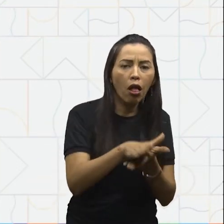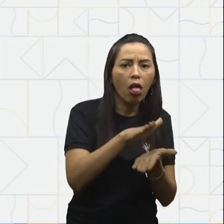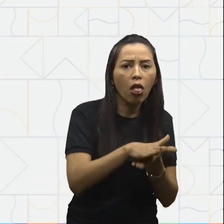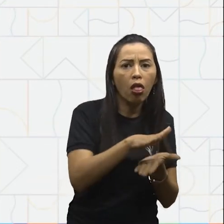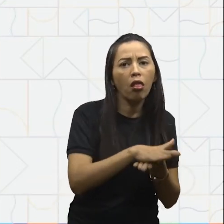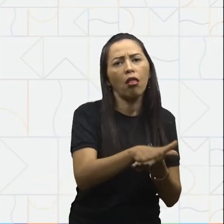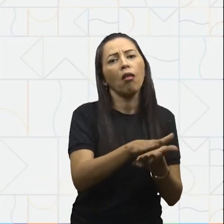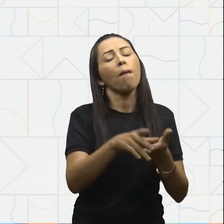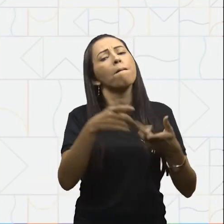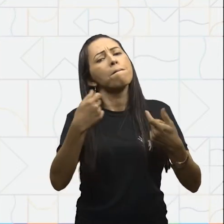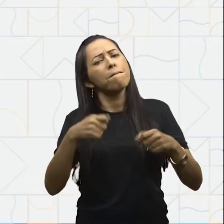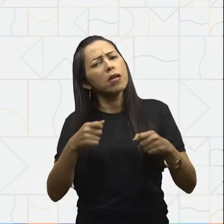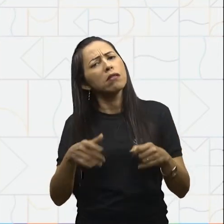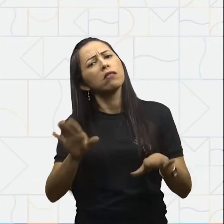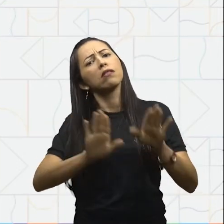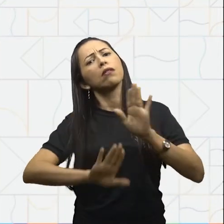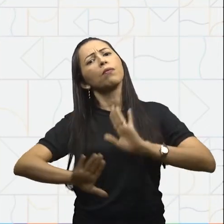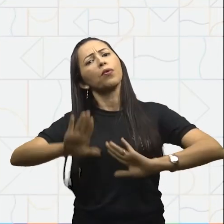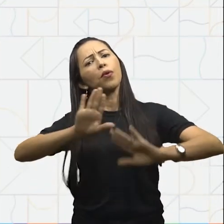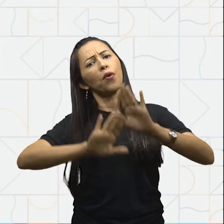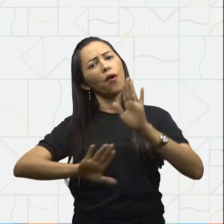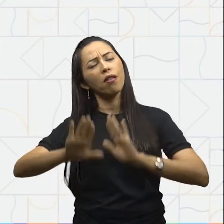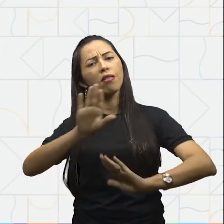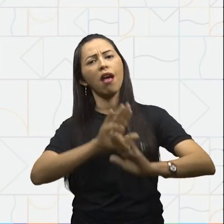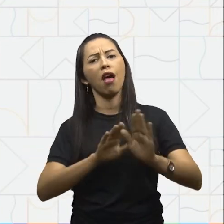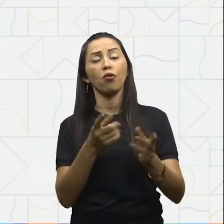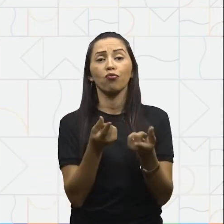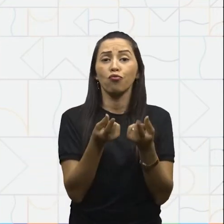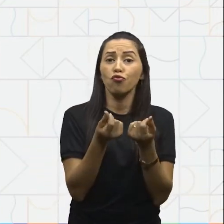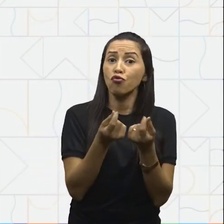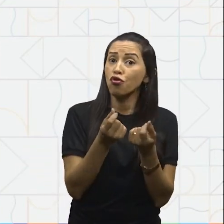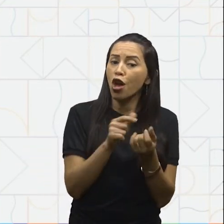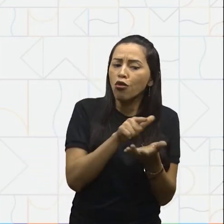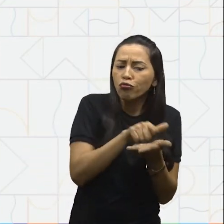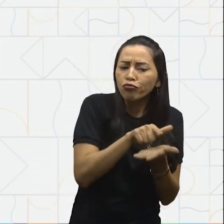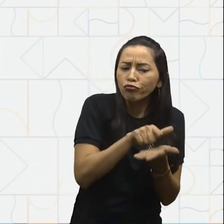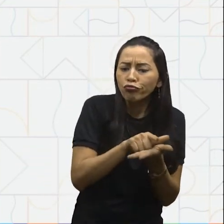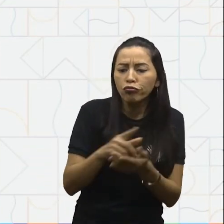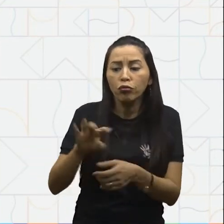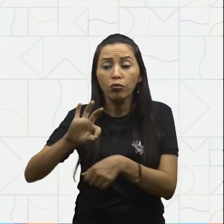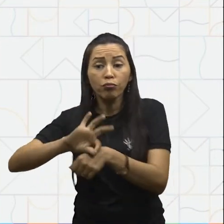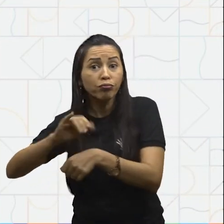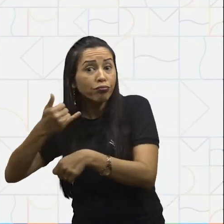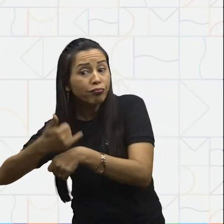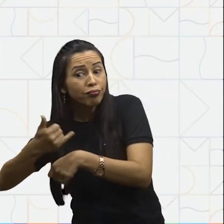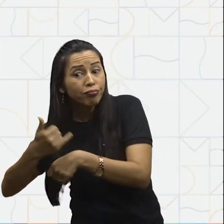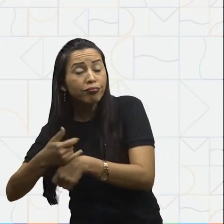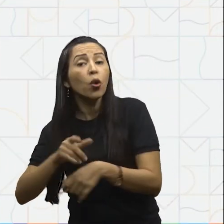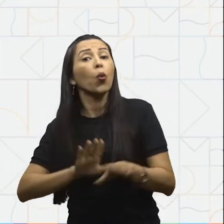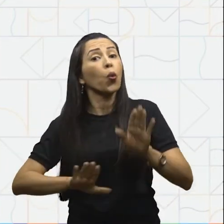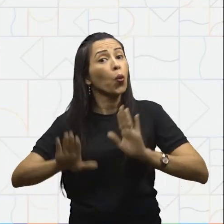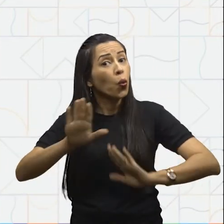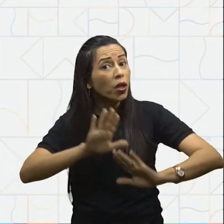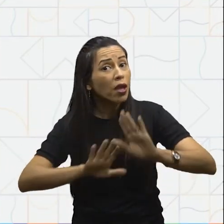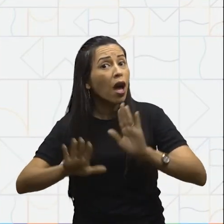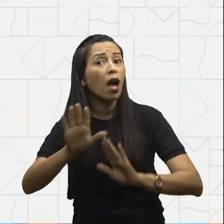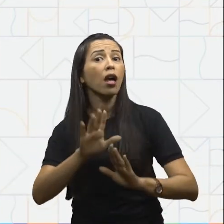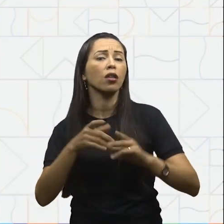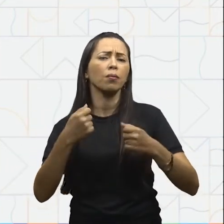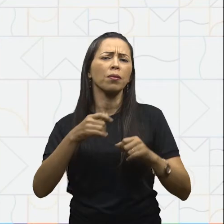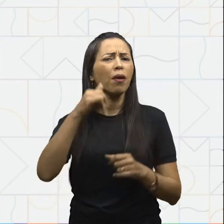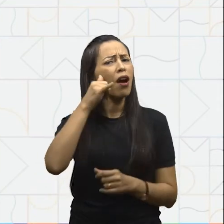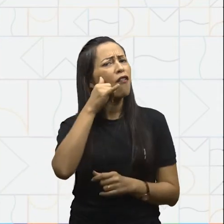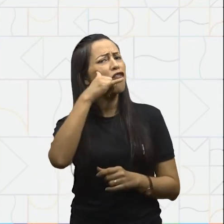devemos ter cuidado com o nosso dinheiro, portanto não devemos riscar,